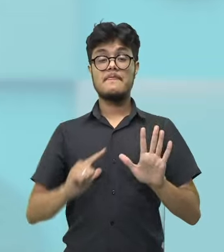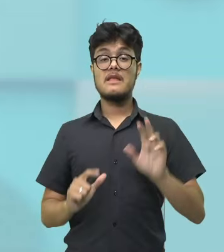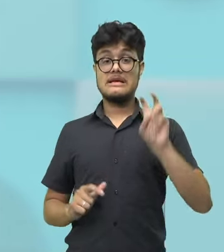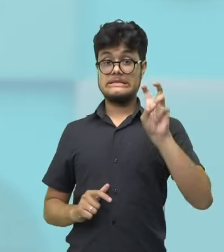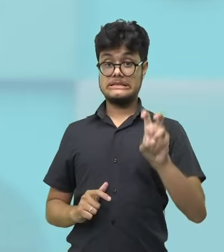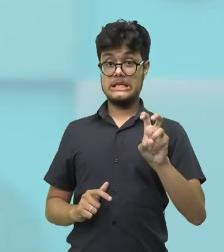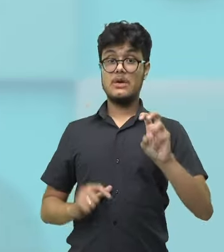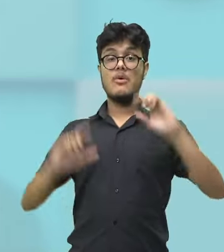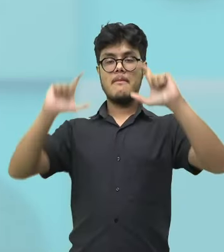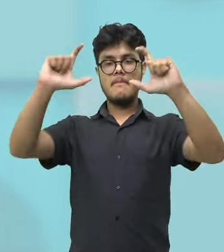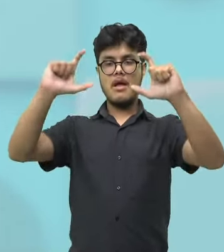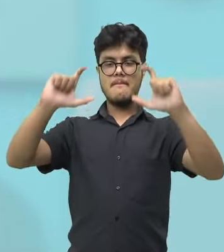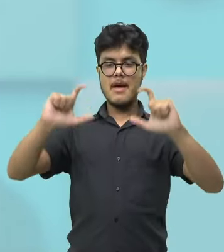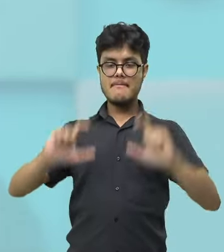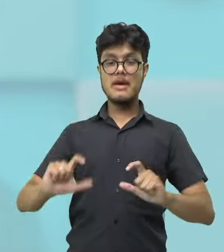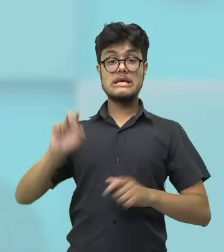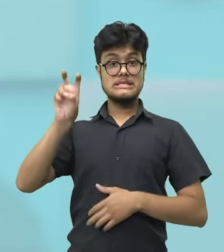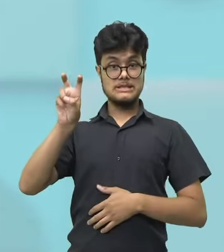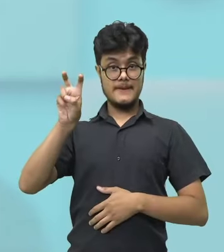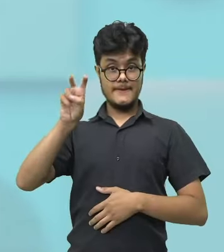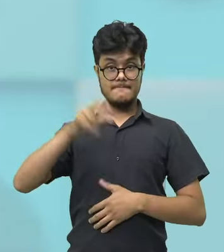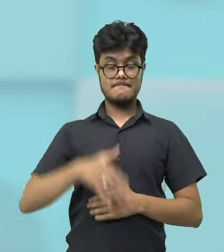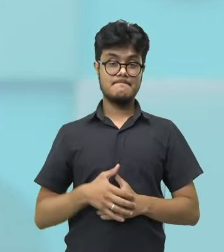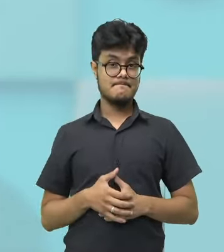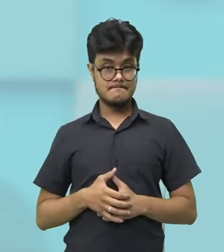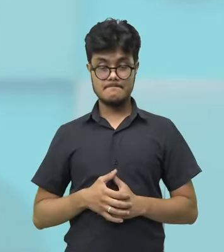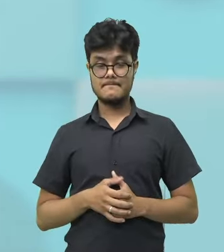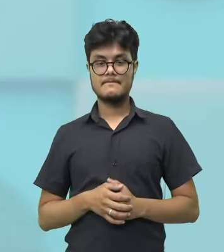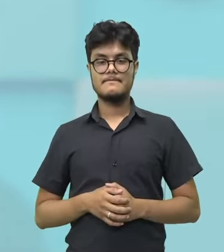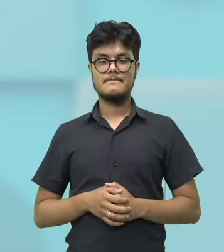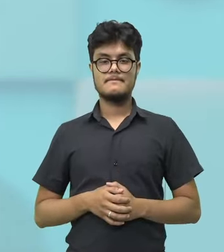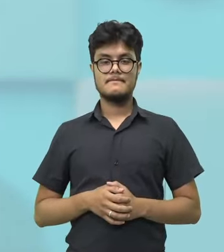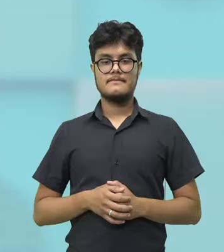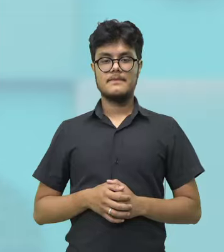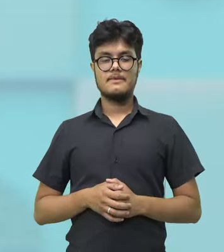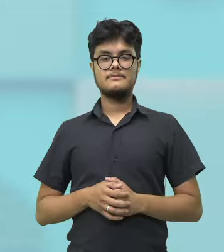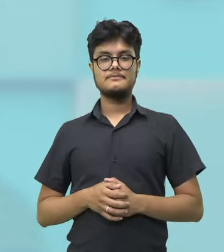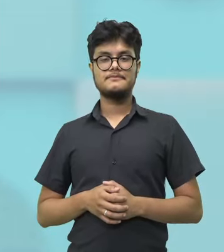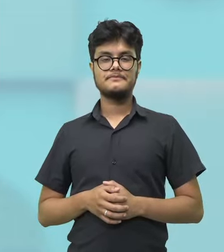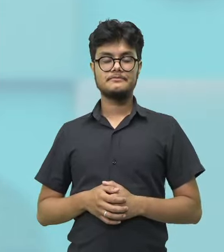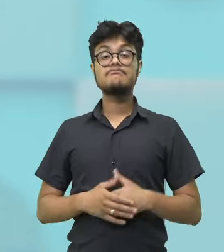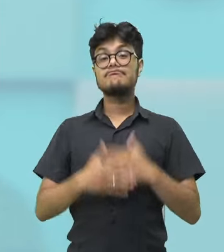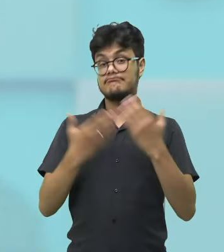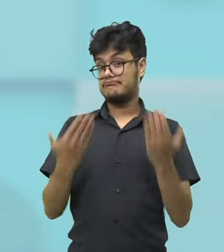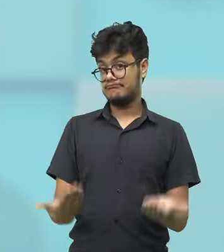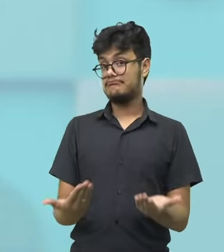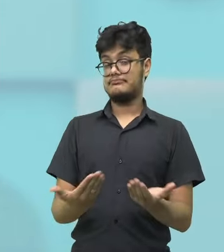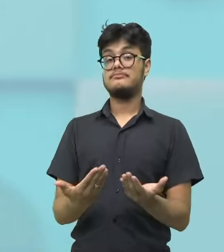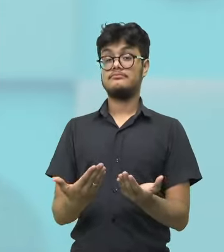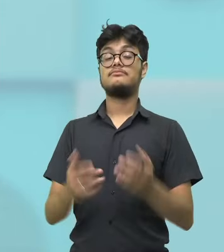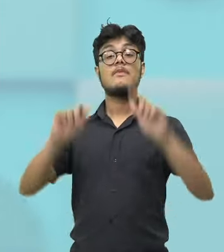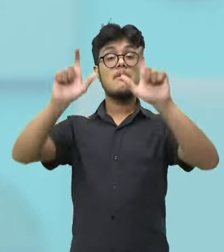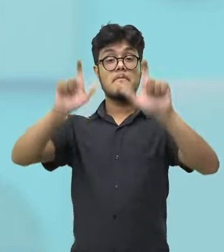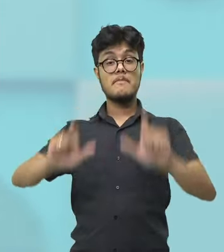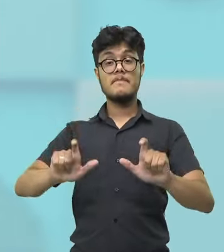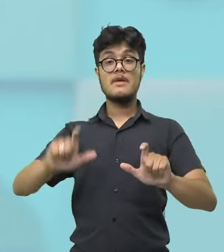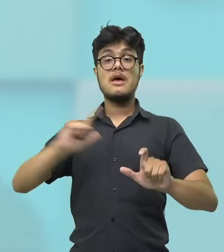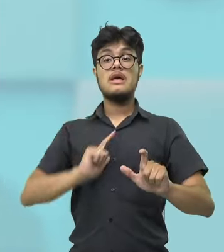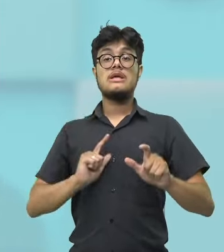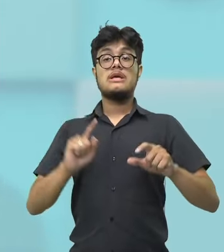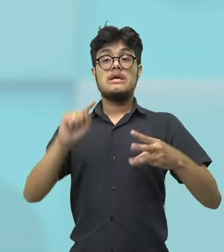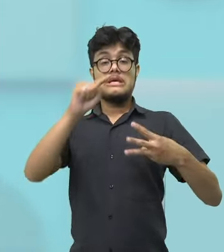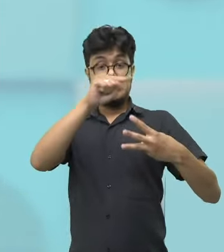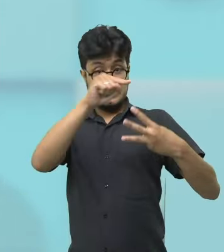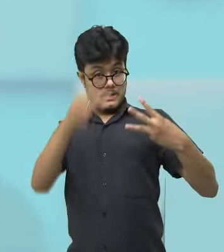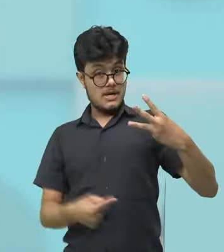estrofes. Ou seja, cinco grupos, né? Que a gente vai ter ali de versos. E dentro dessas estrofes nós vamos ter três